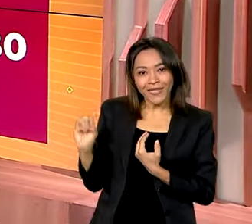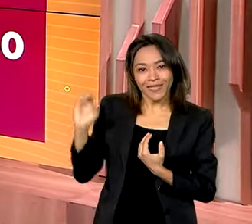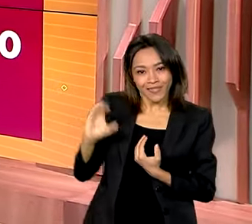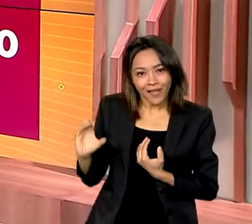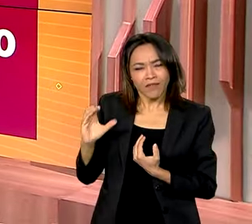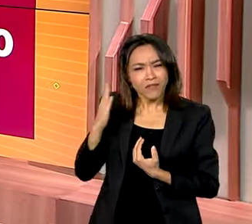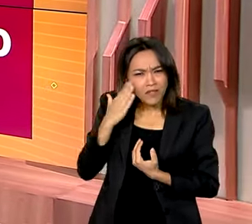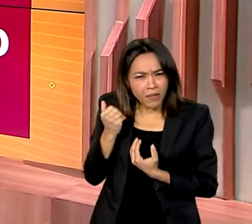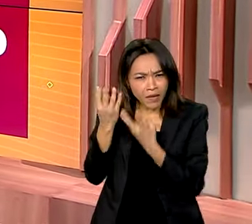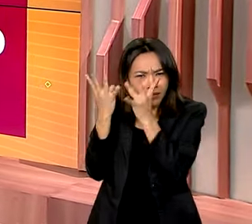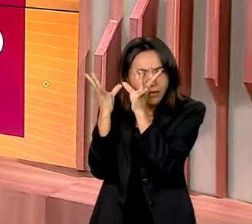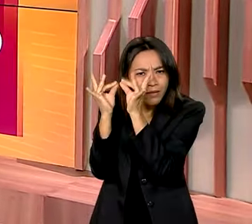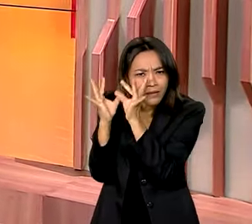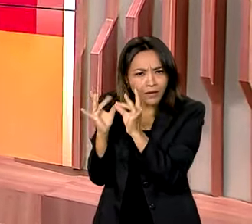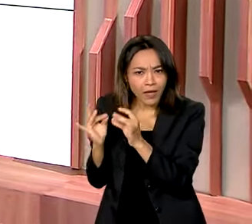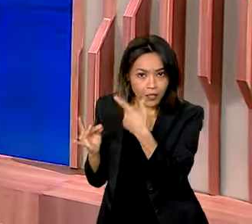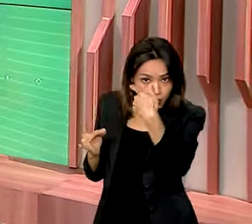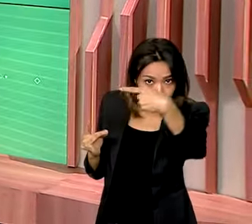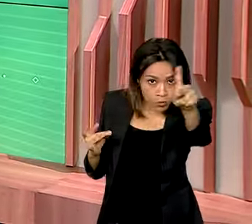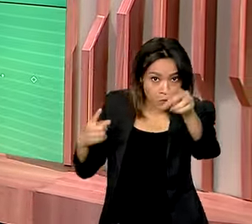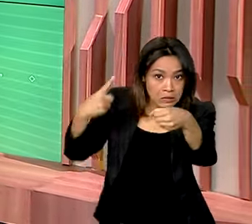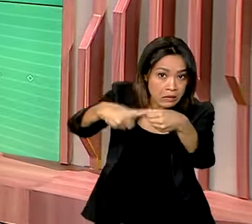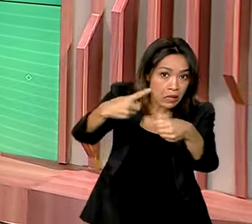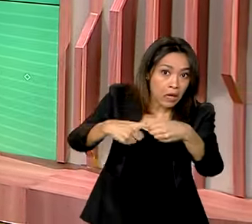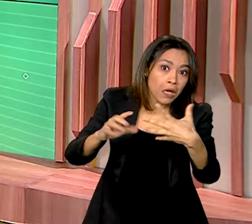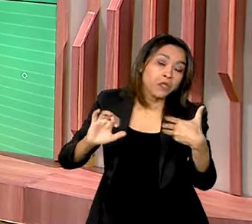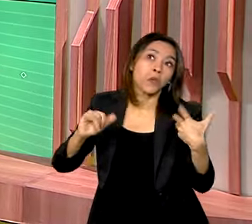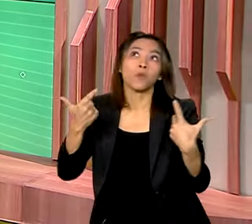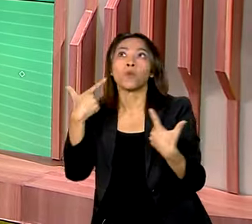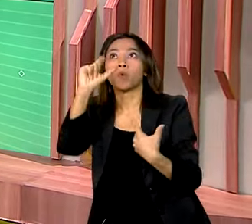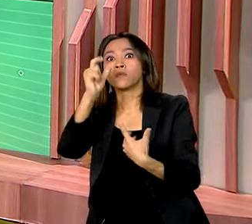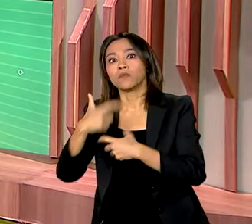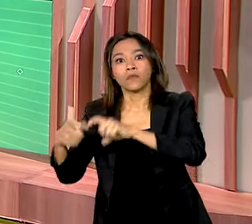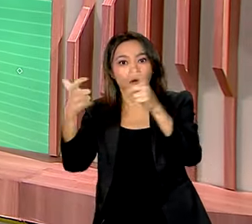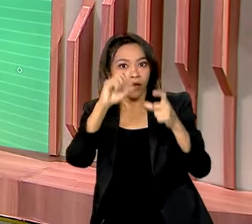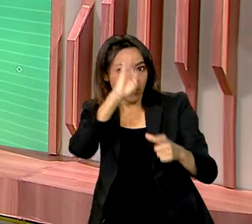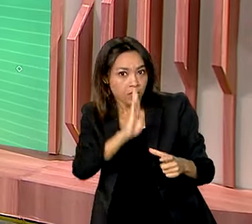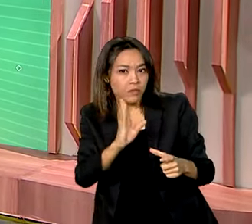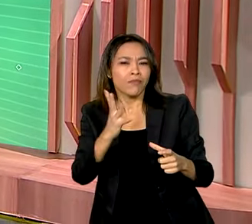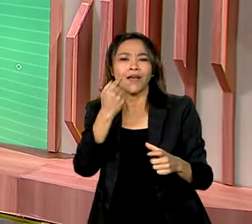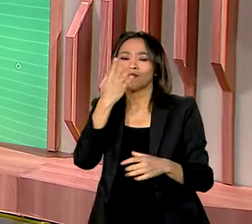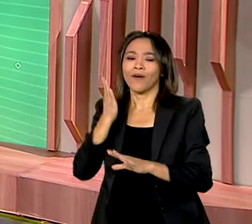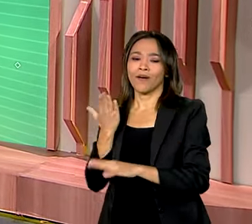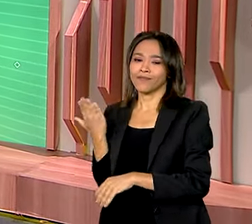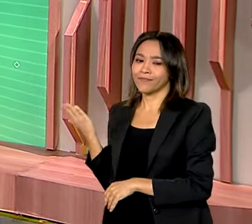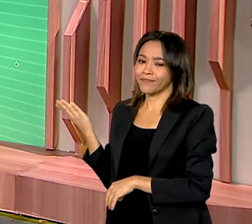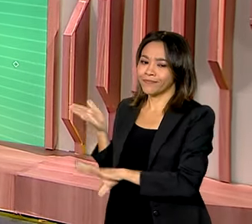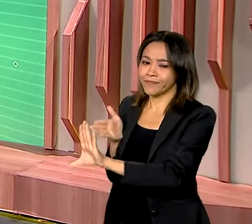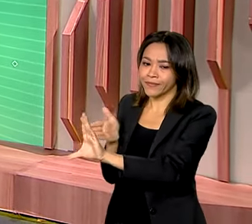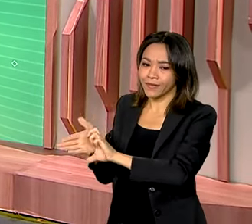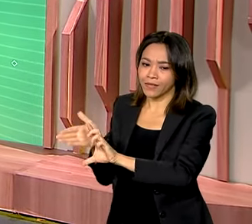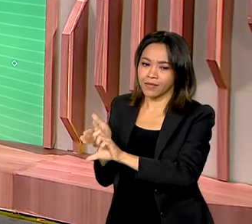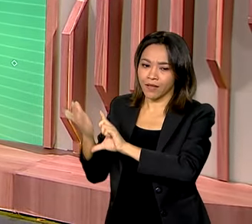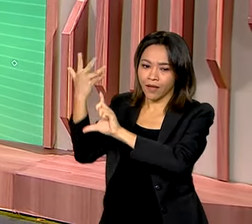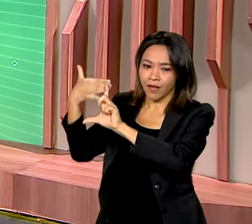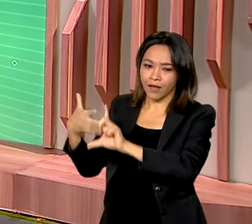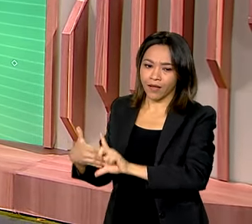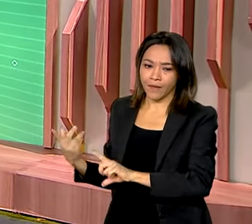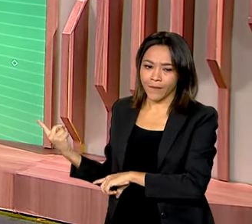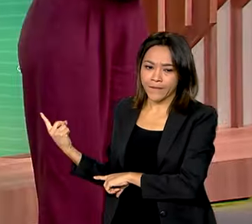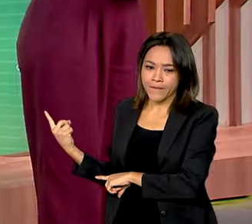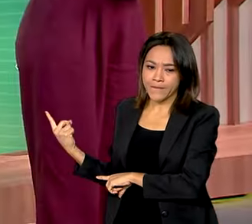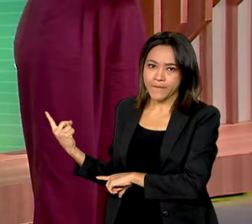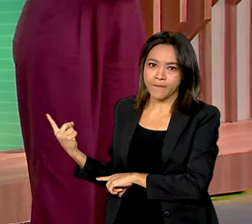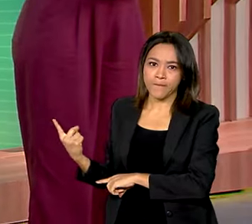saber mais sobre o seu município ou alguma outra localidade, basta acessar gov.br.comunicabr.